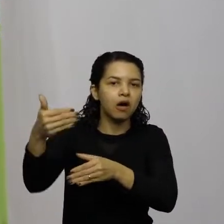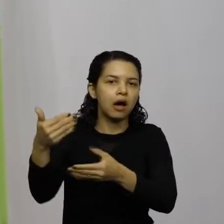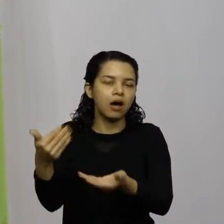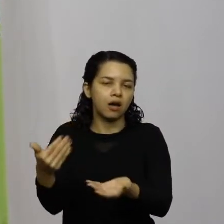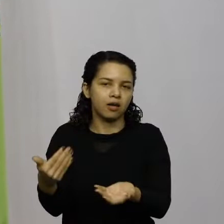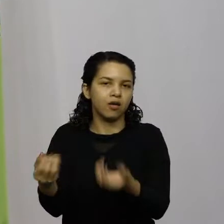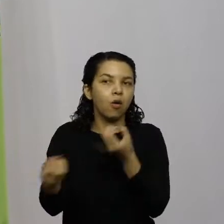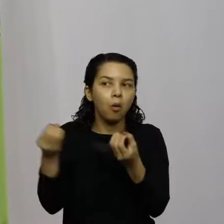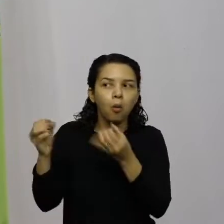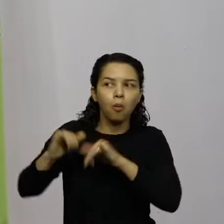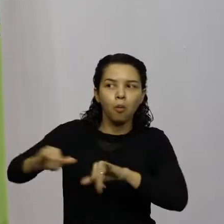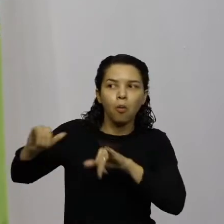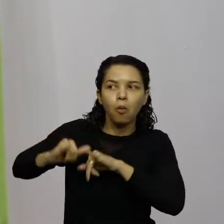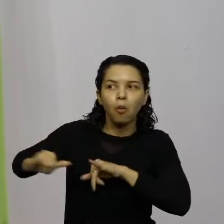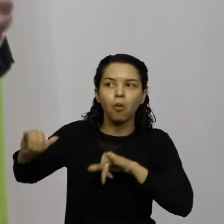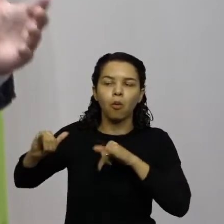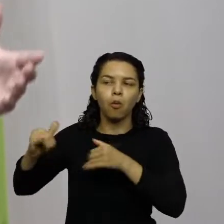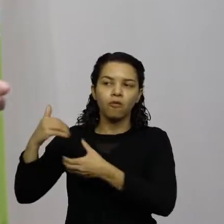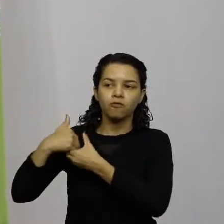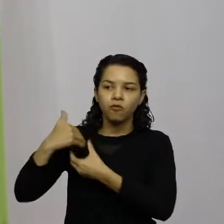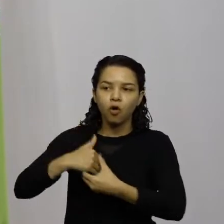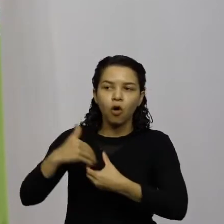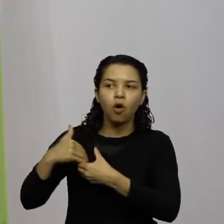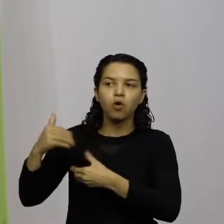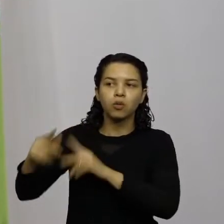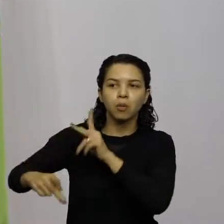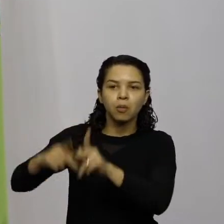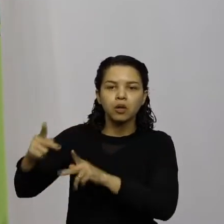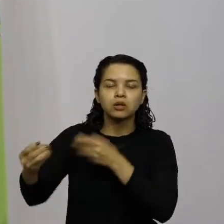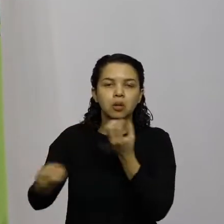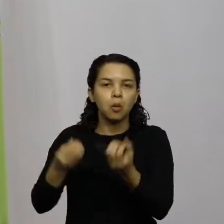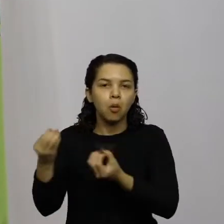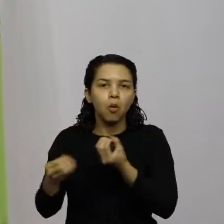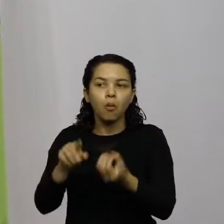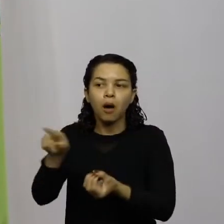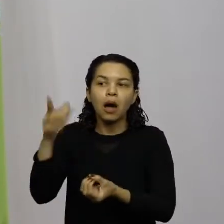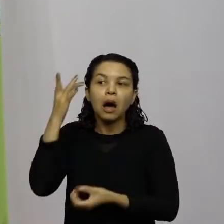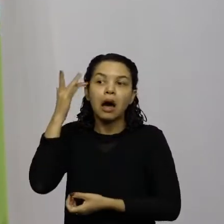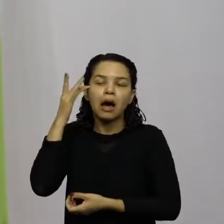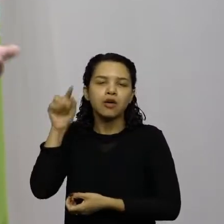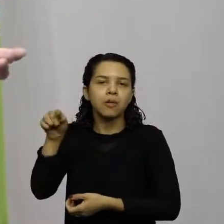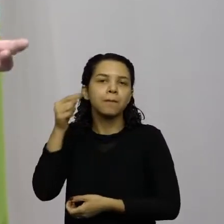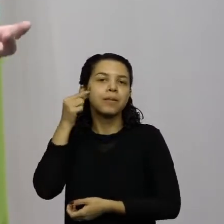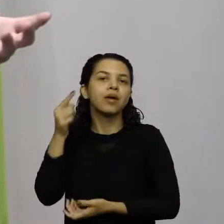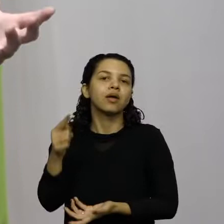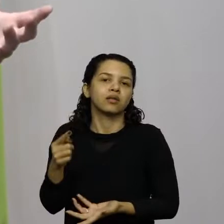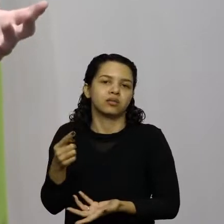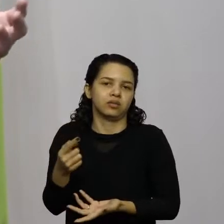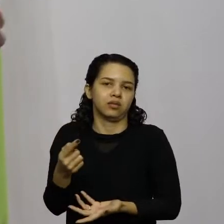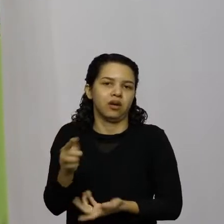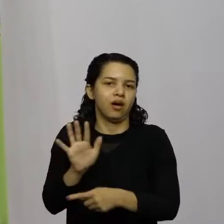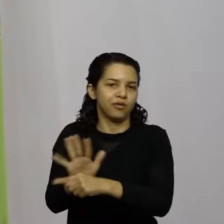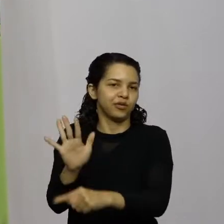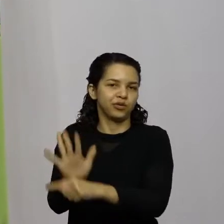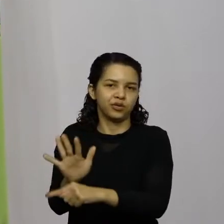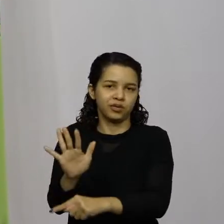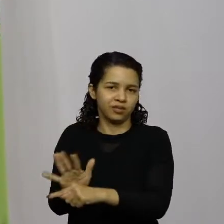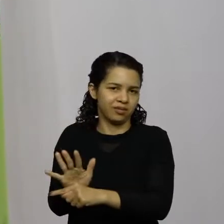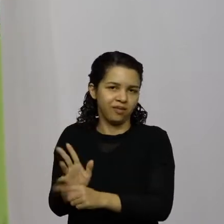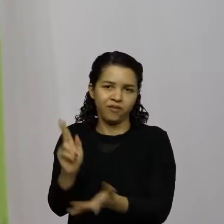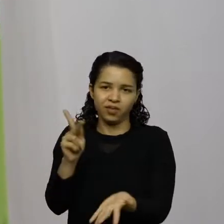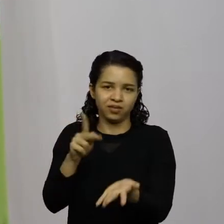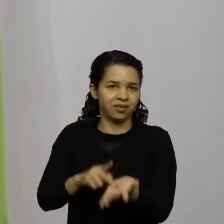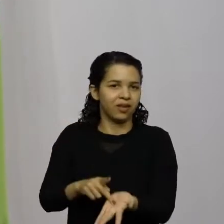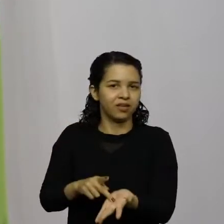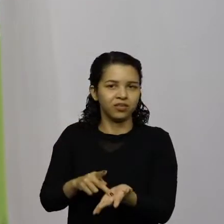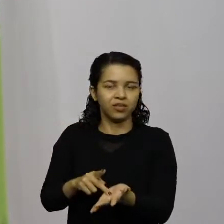para conseguir ter os votos daquela população que acha que está recebendo alguma coisa e na verdade, infelizmente, teve